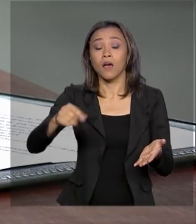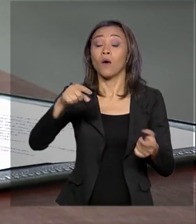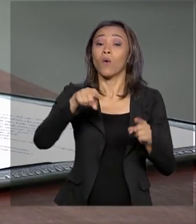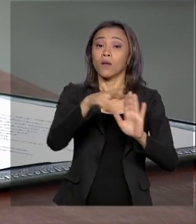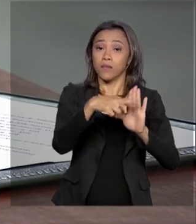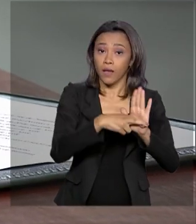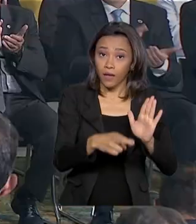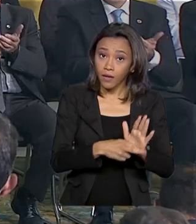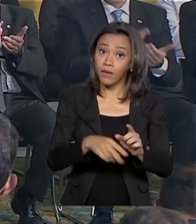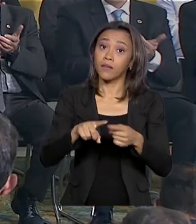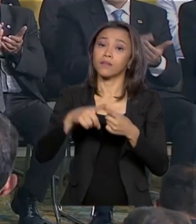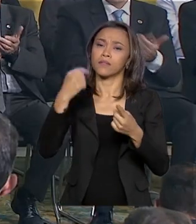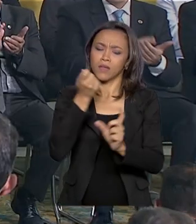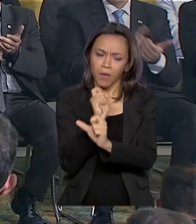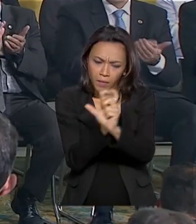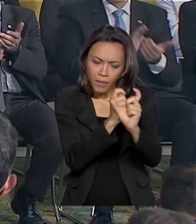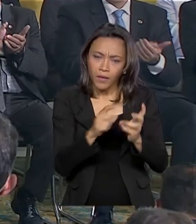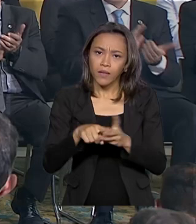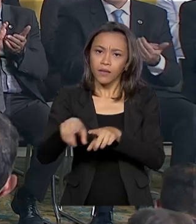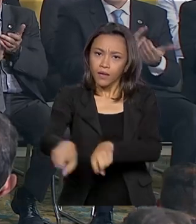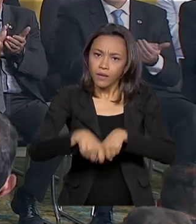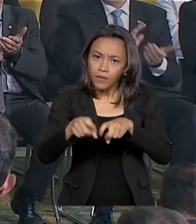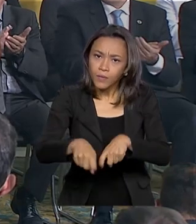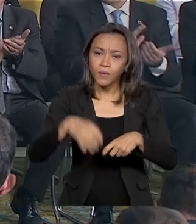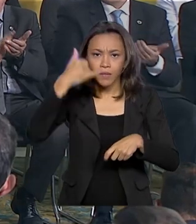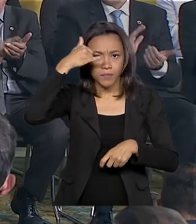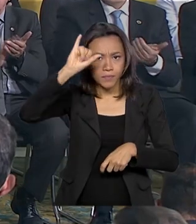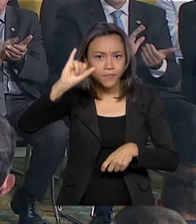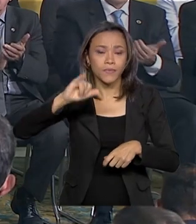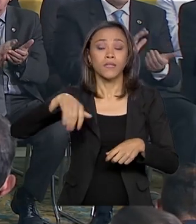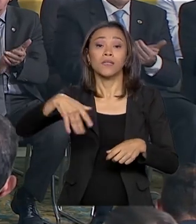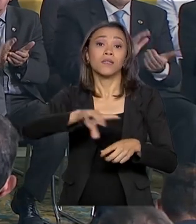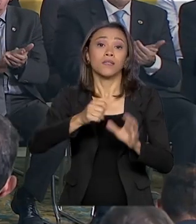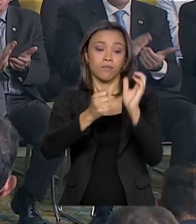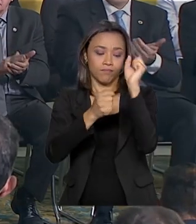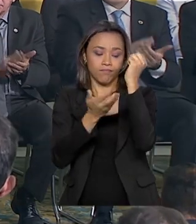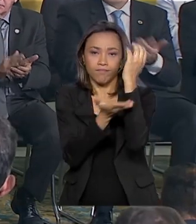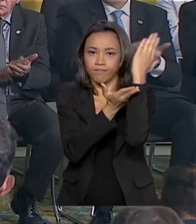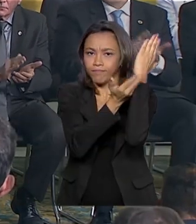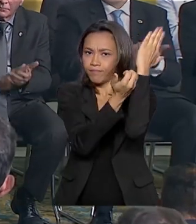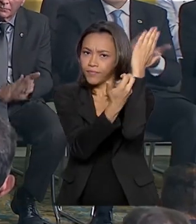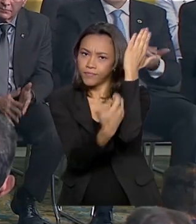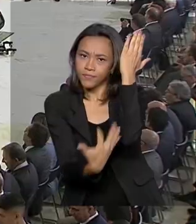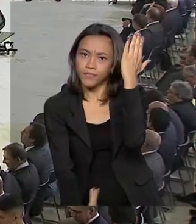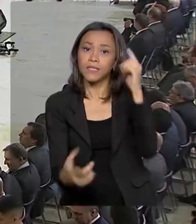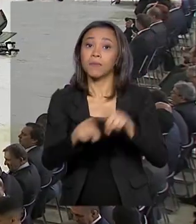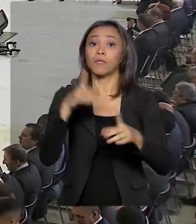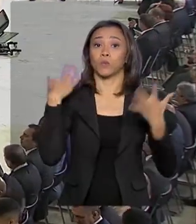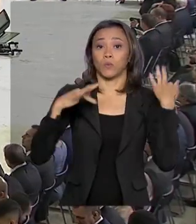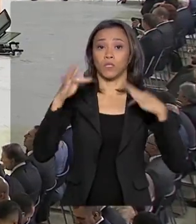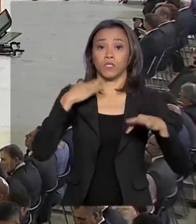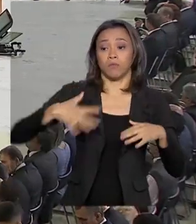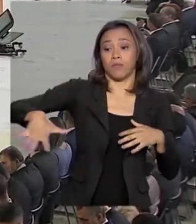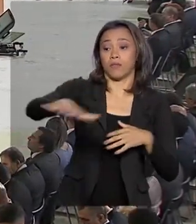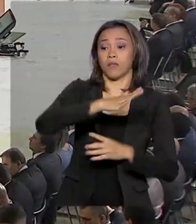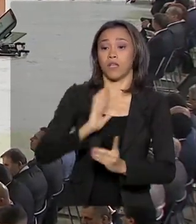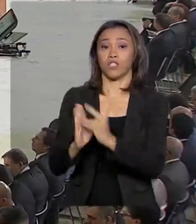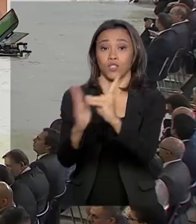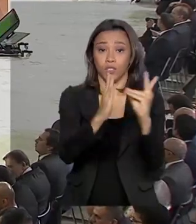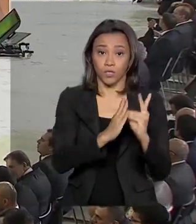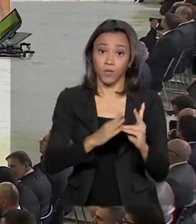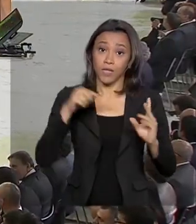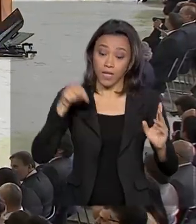elétrica, garimpo, agricultura, pecuária, extrativismo e turismo nas áreas indígenas. De acordo com o governo,